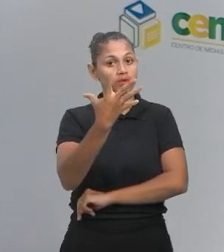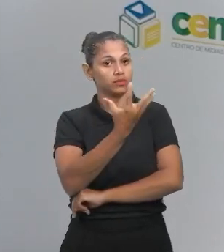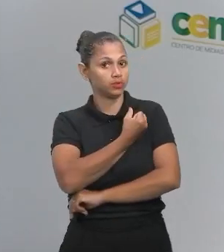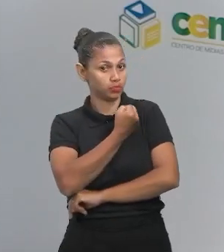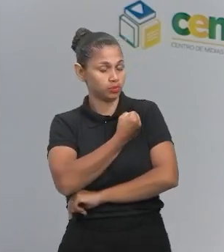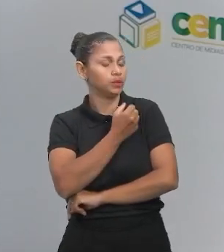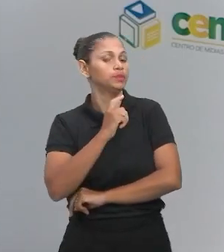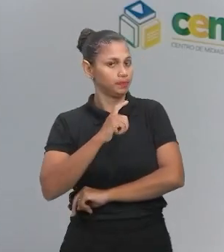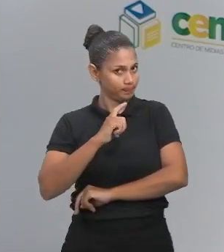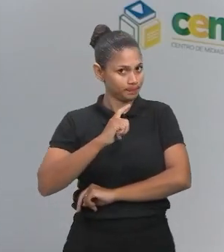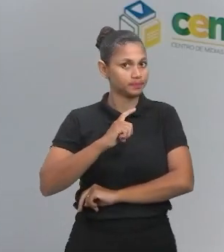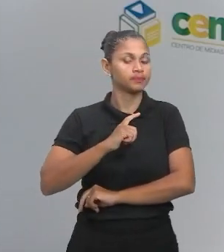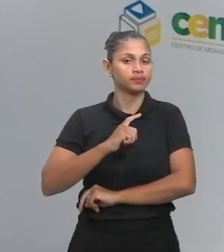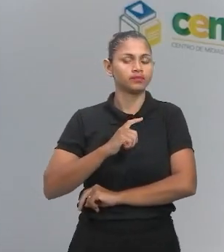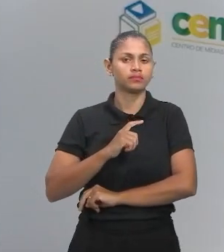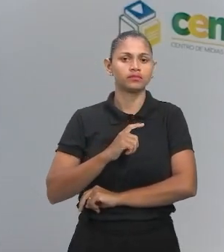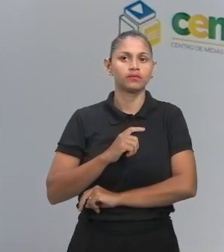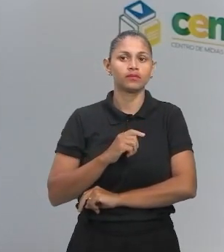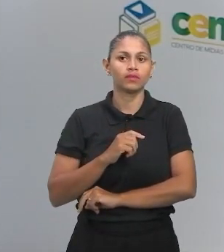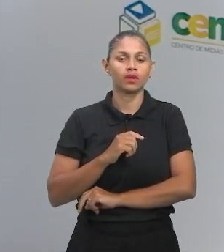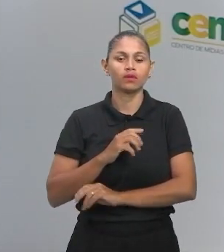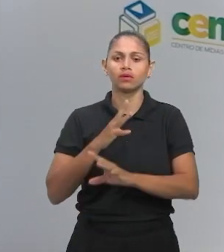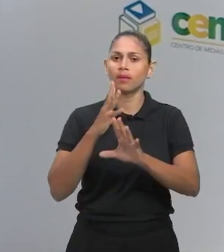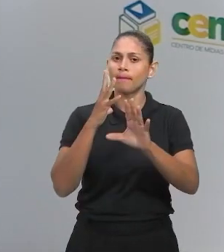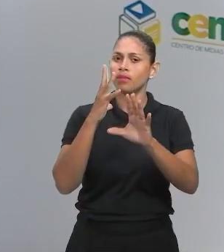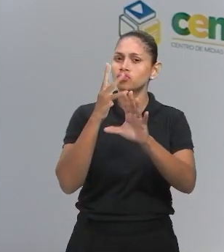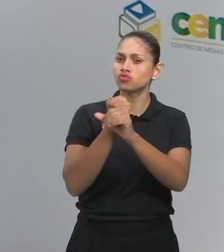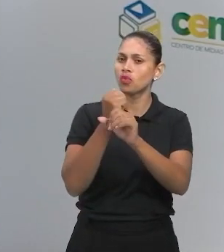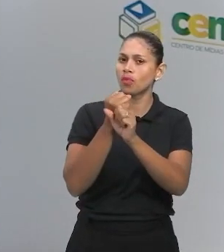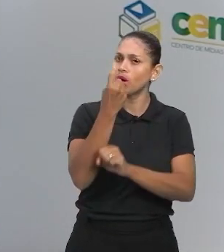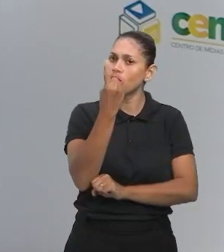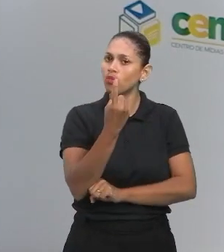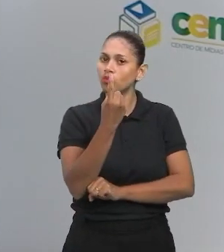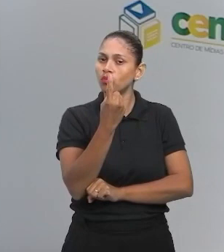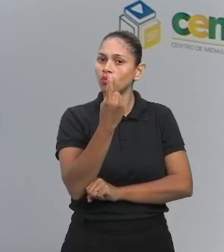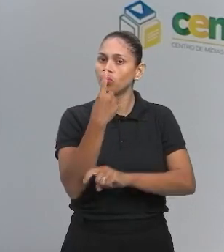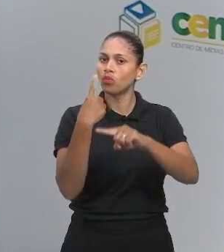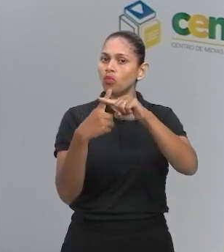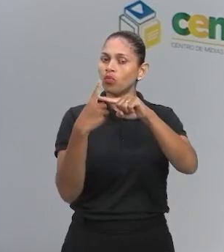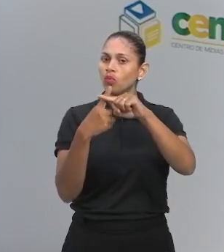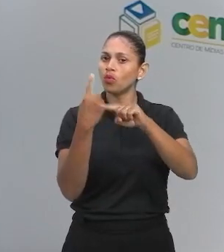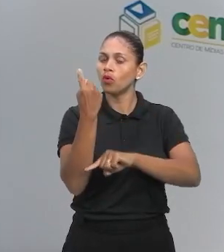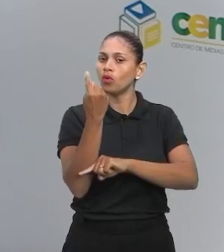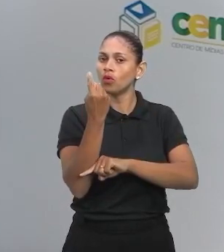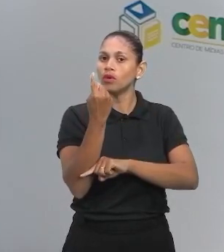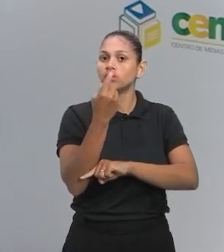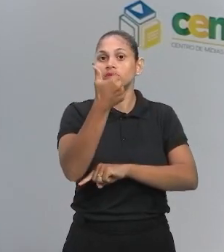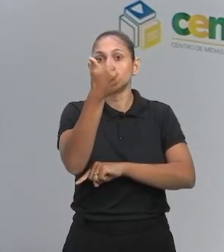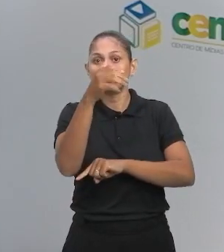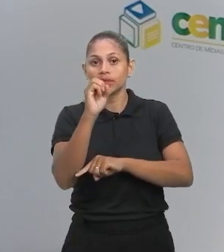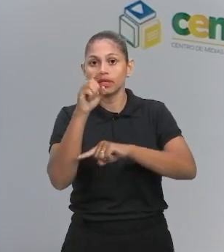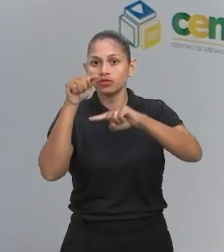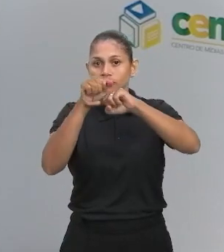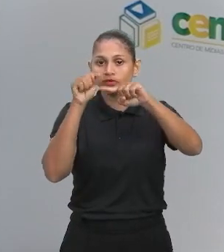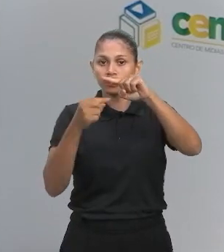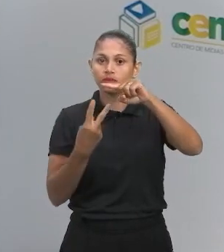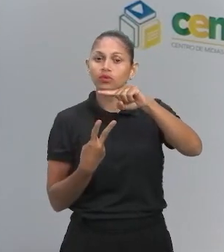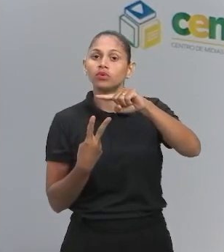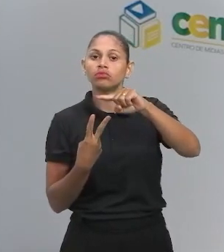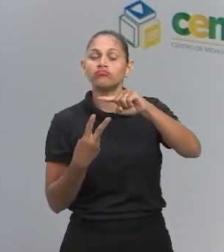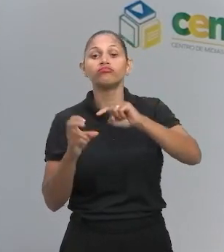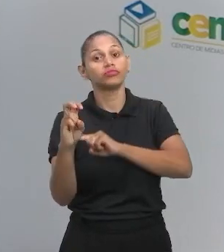saber quem é a mediana. 9, soma mais 1 dá quanto? 10, beleza, 10. Divide por 2 dá quanto?